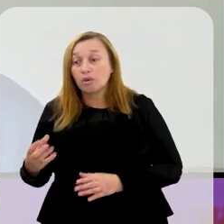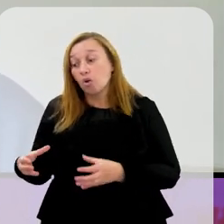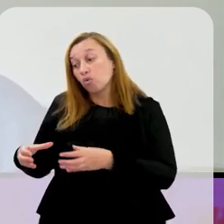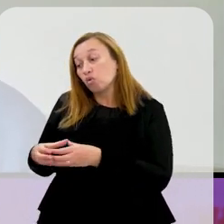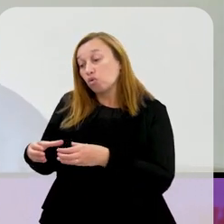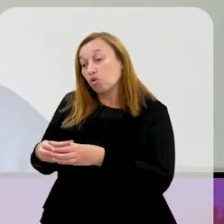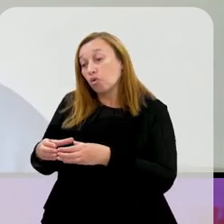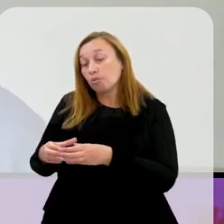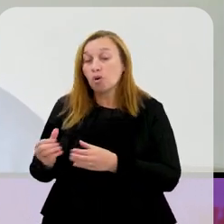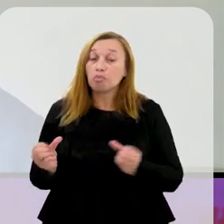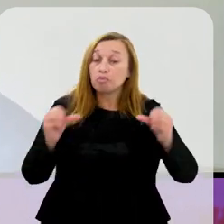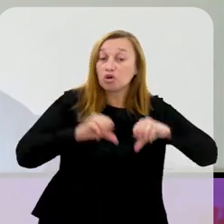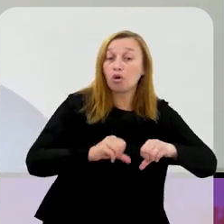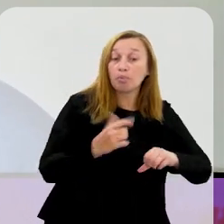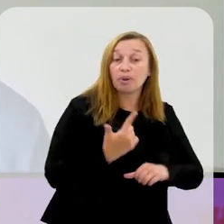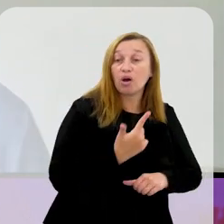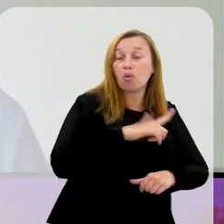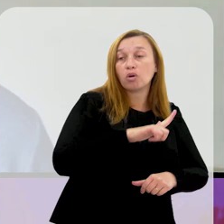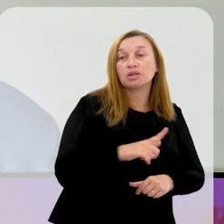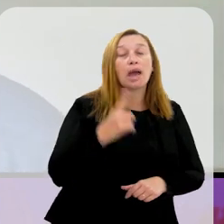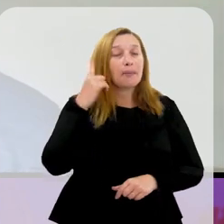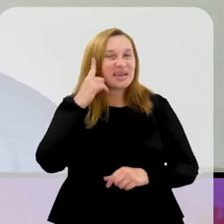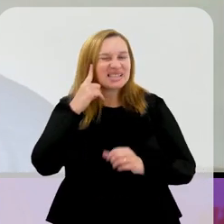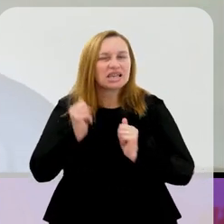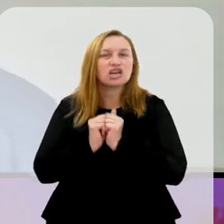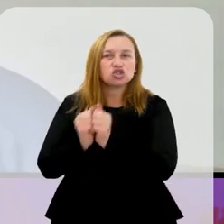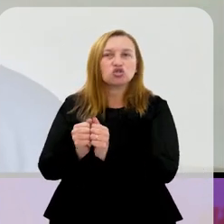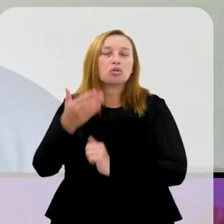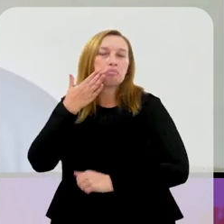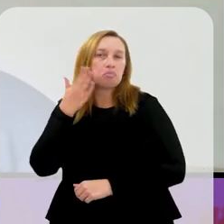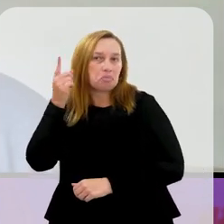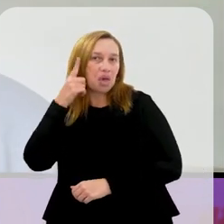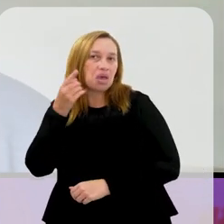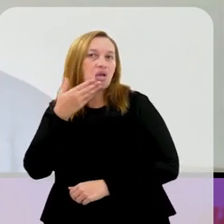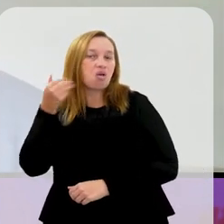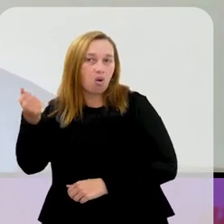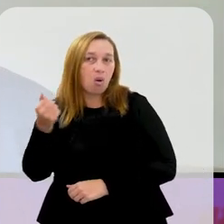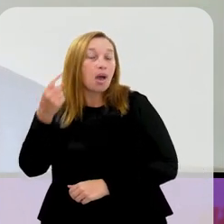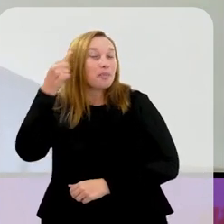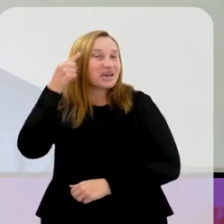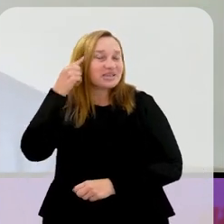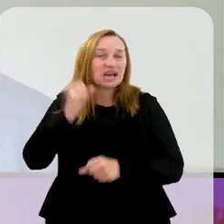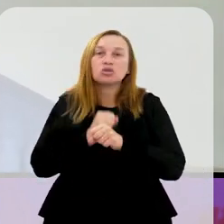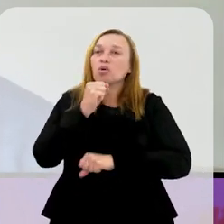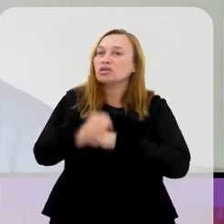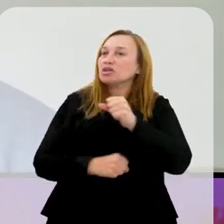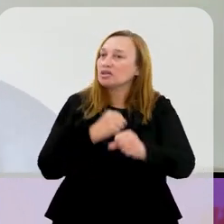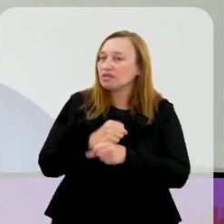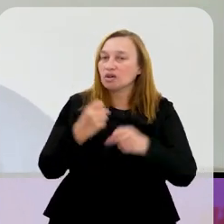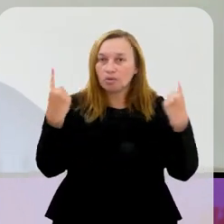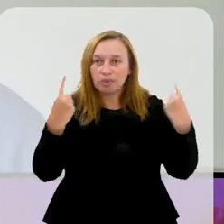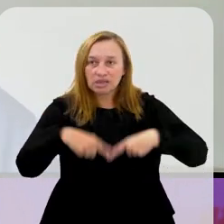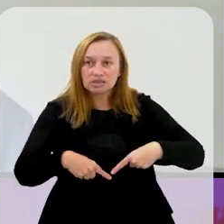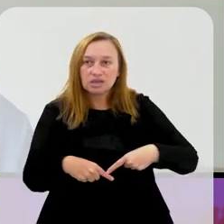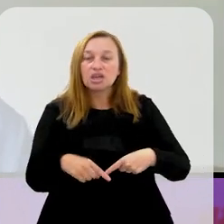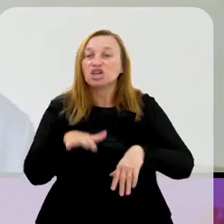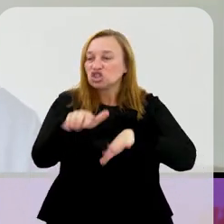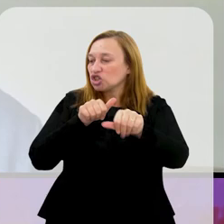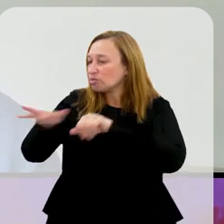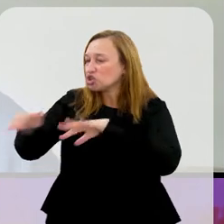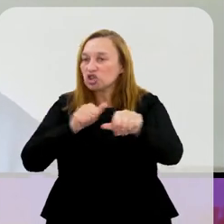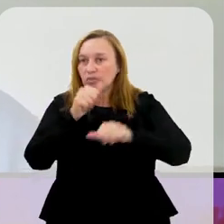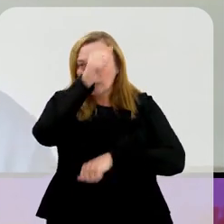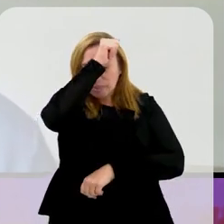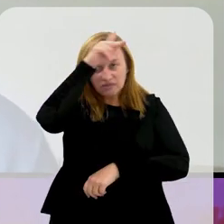outros. Se pensassem em conjunto, a coisa sairia melhor. Eu acho que já deviam estar pensando no campeonato do ano que vem. Vamos montar,